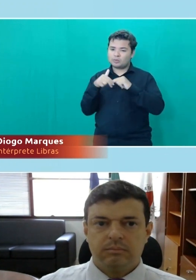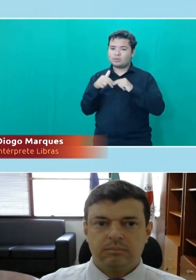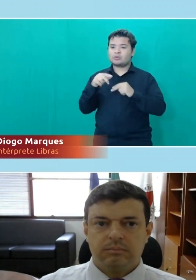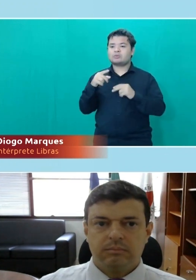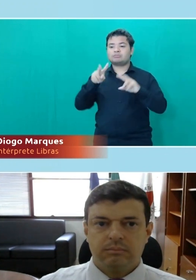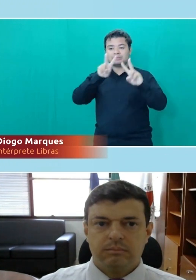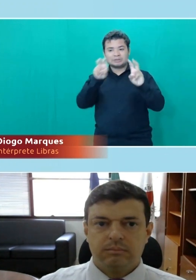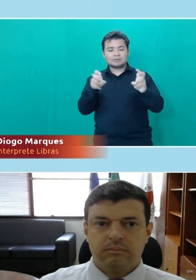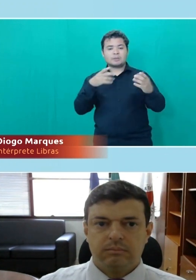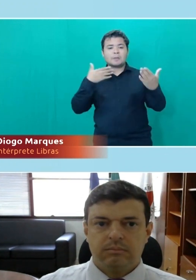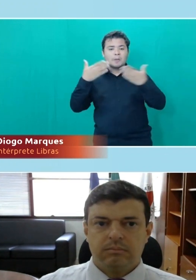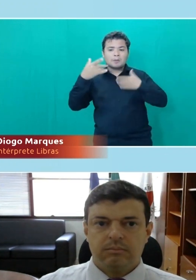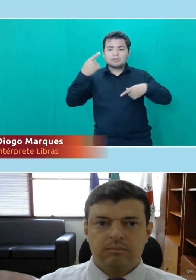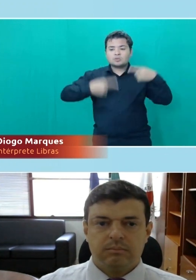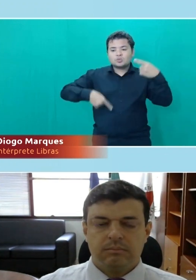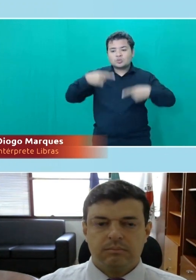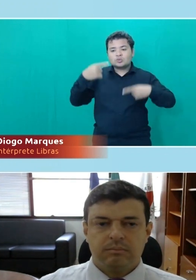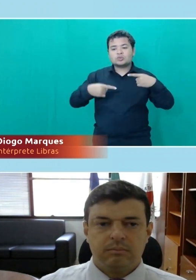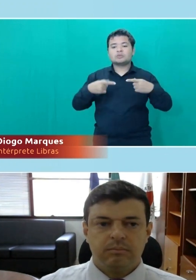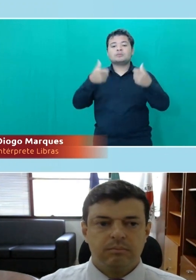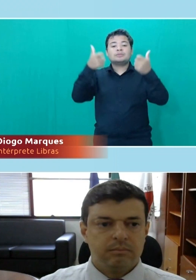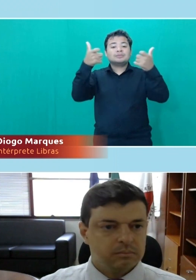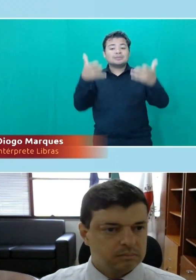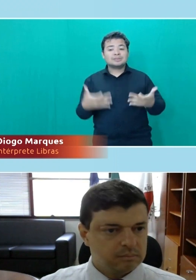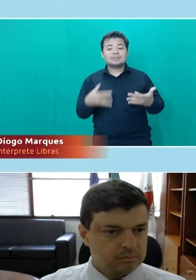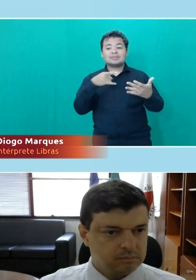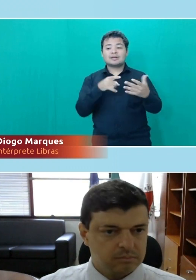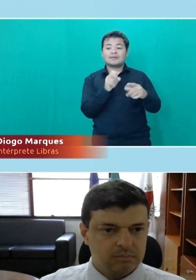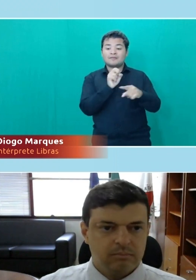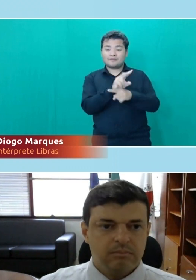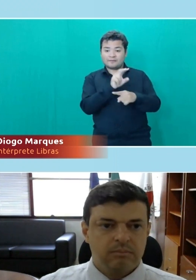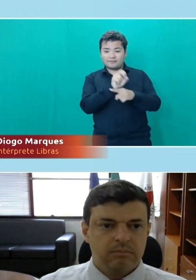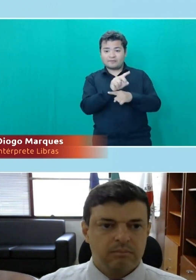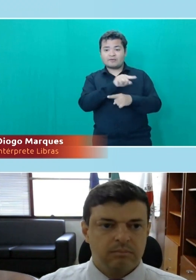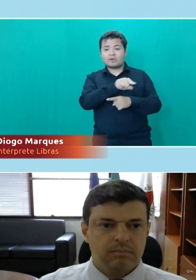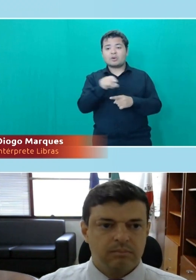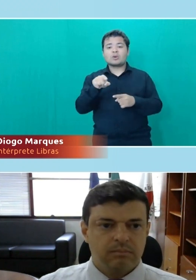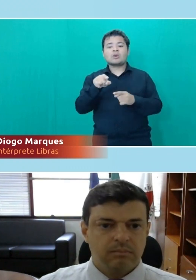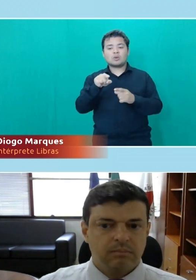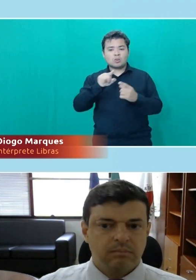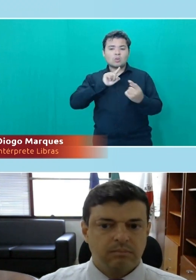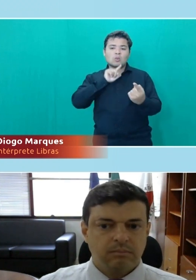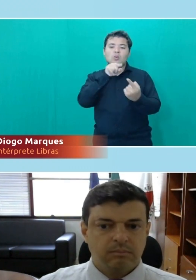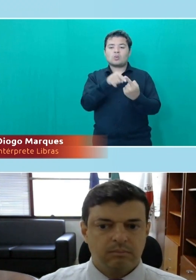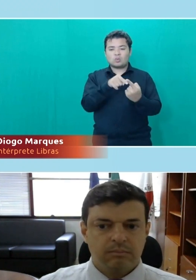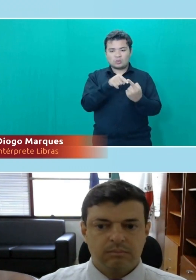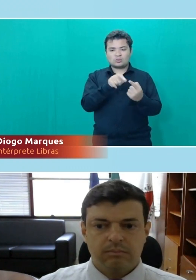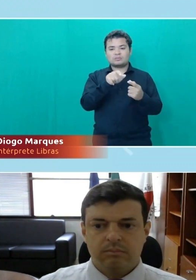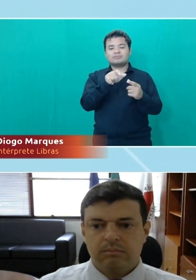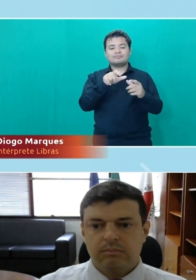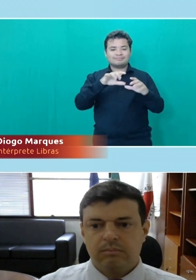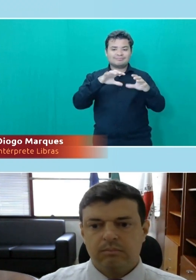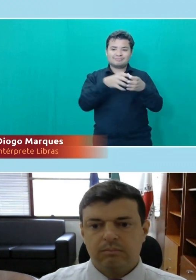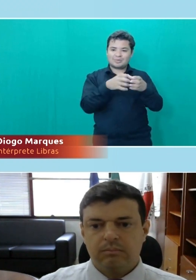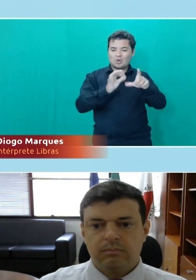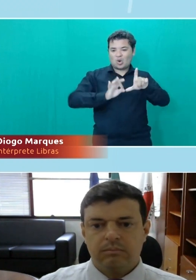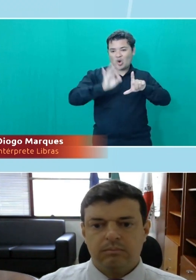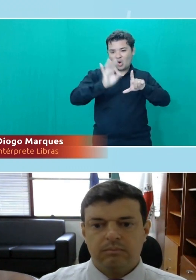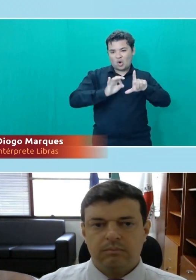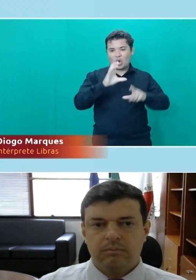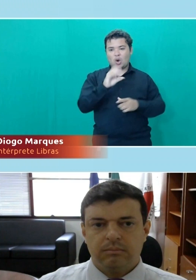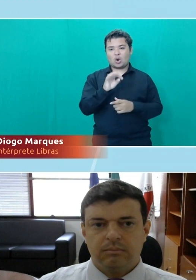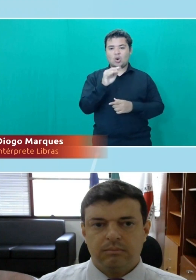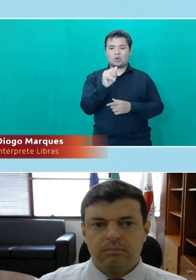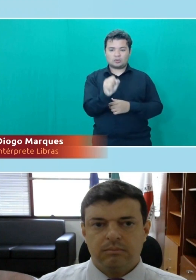esse tema hoje e explicar para você como funcionam as vagas destinadas às cotas nos concursos públicos